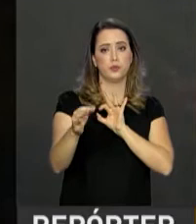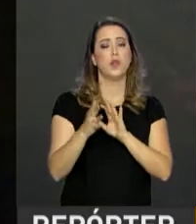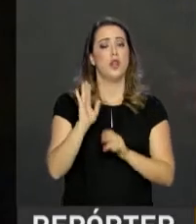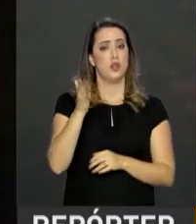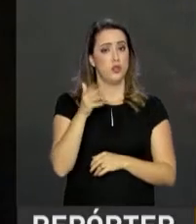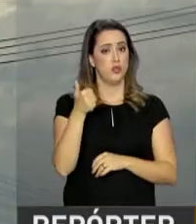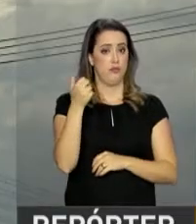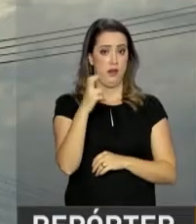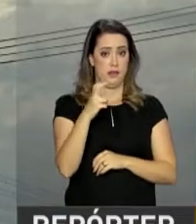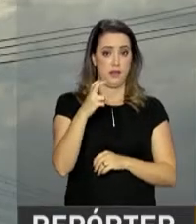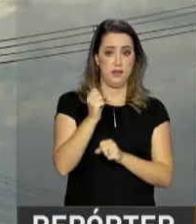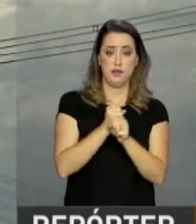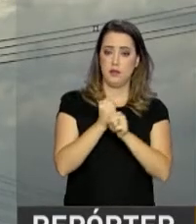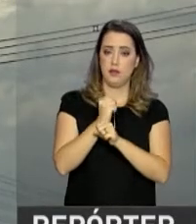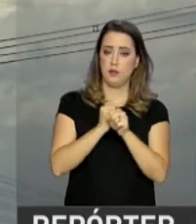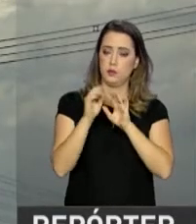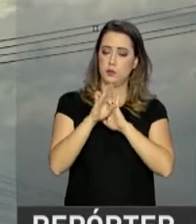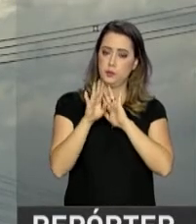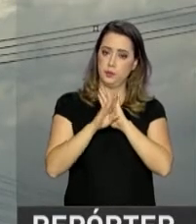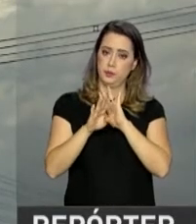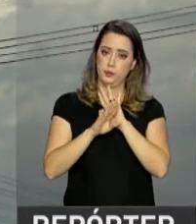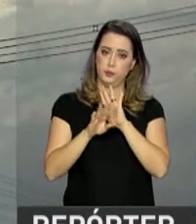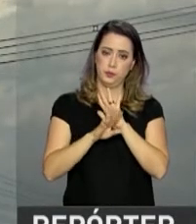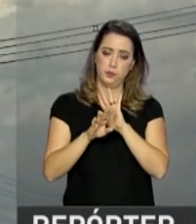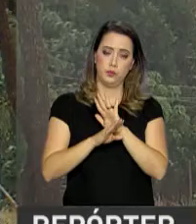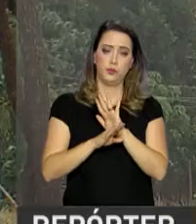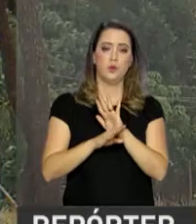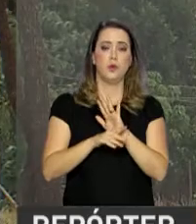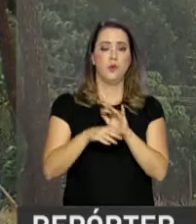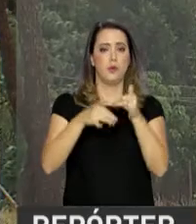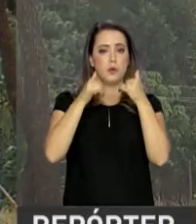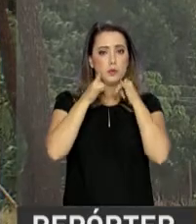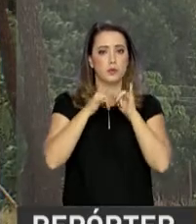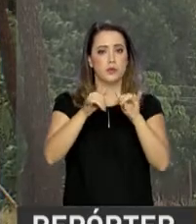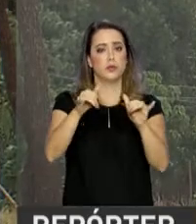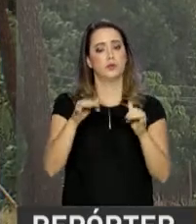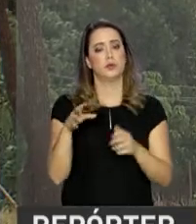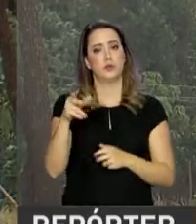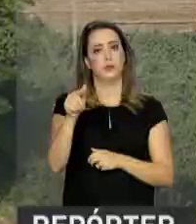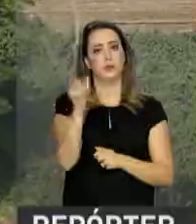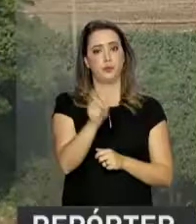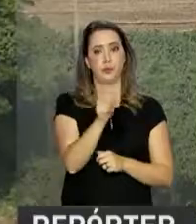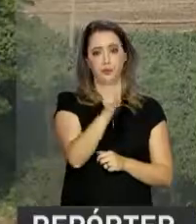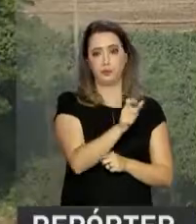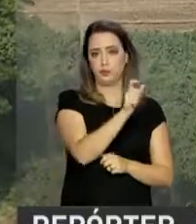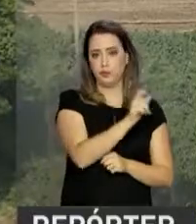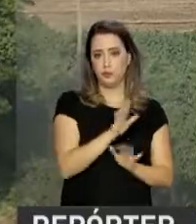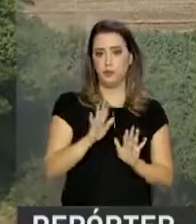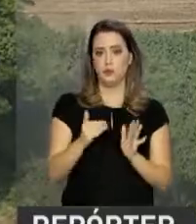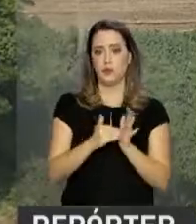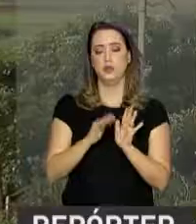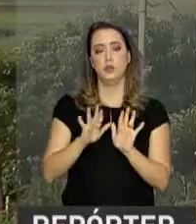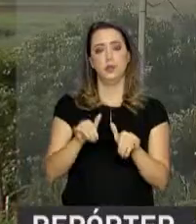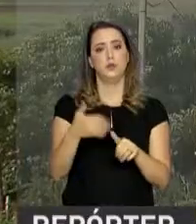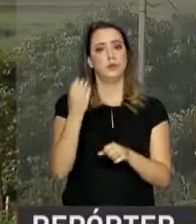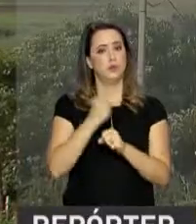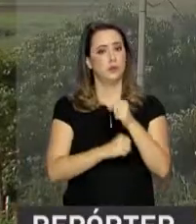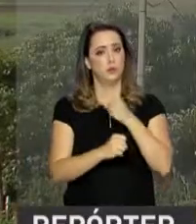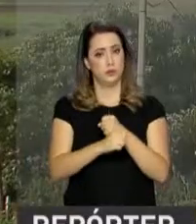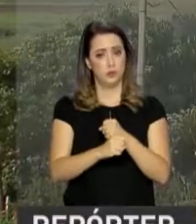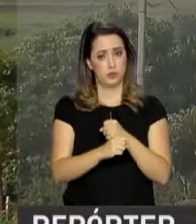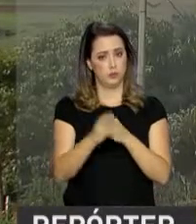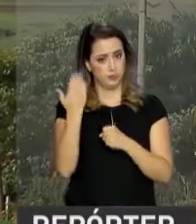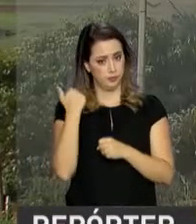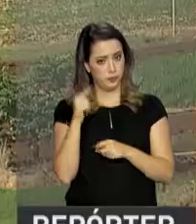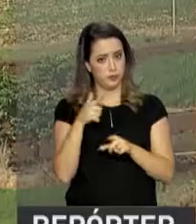há 15 anos e tem como objetivo levar energia elétrica para a casa de todos os brasileiros. Até o fim do ano passado, 16